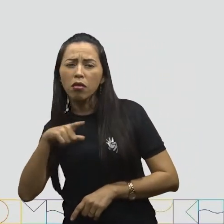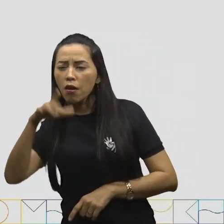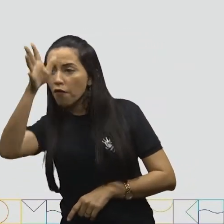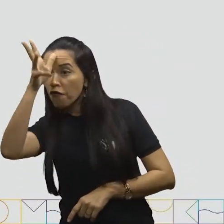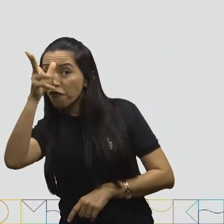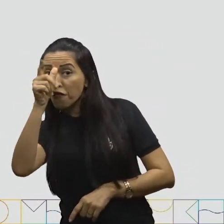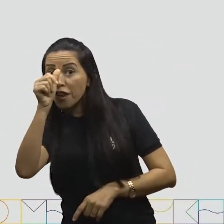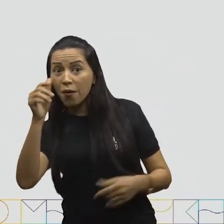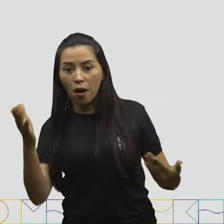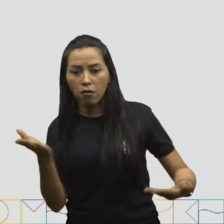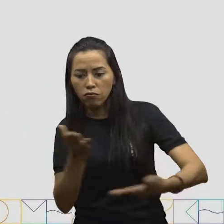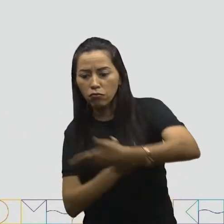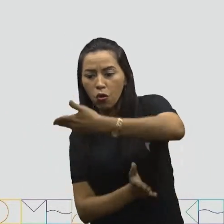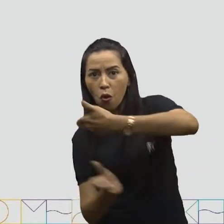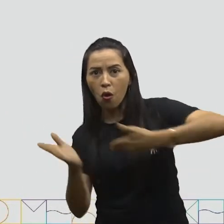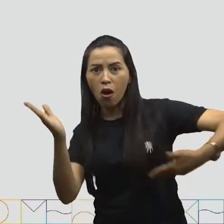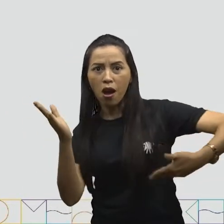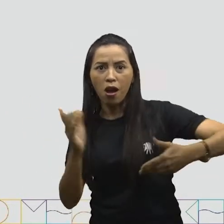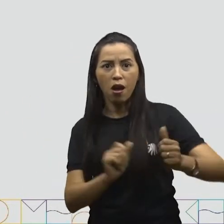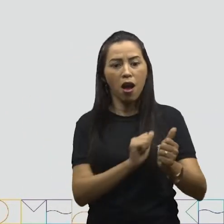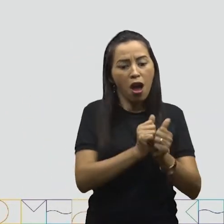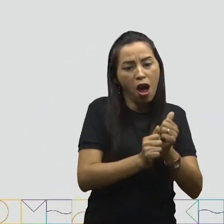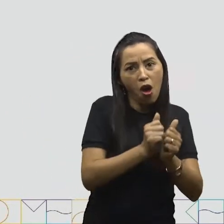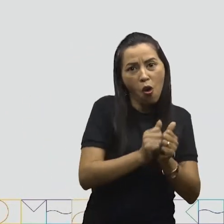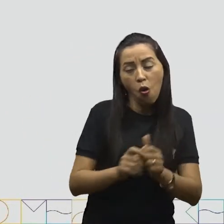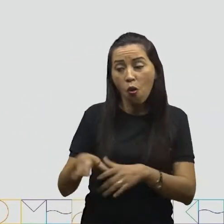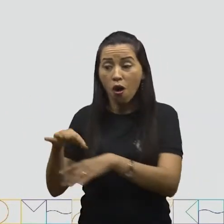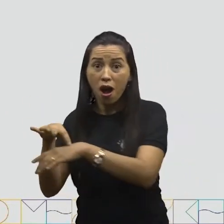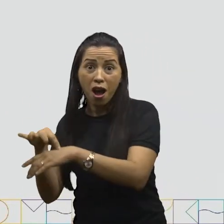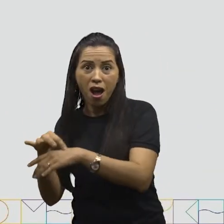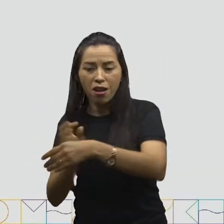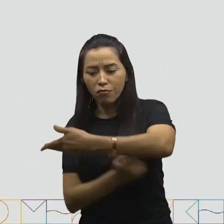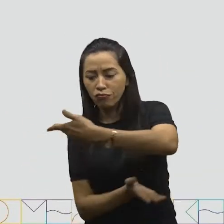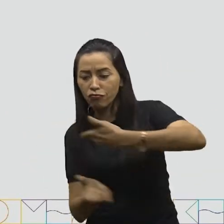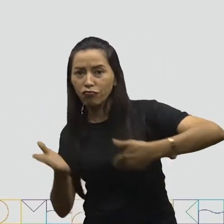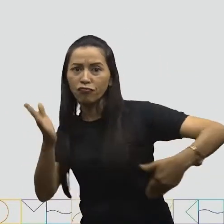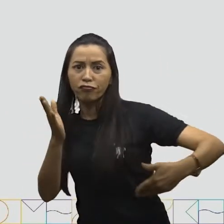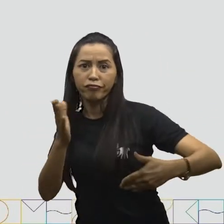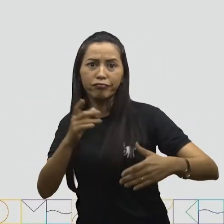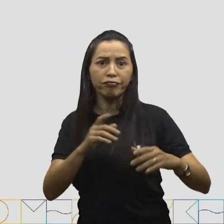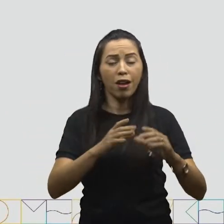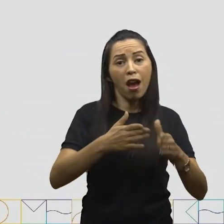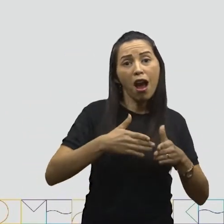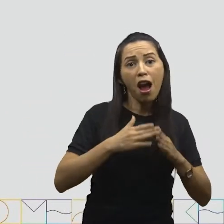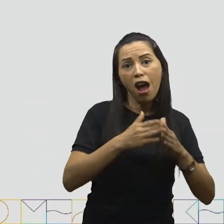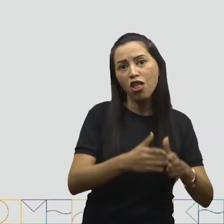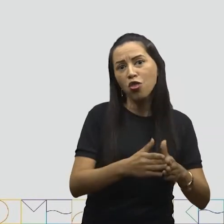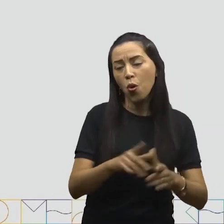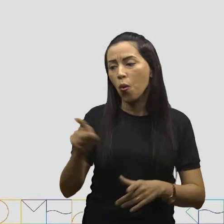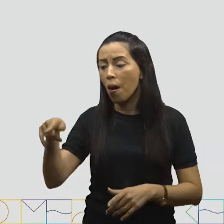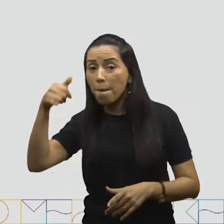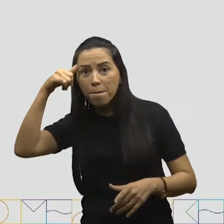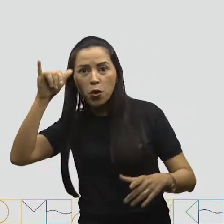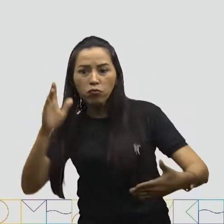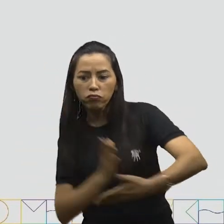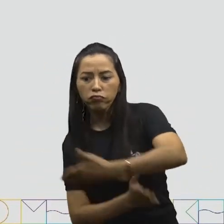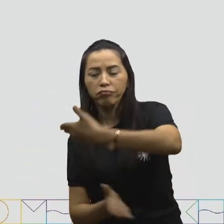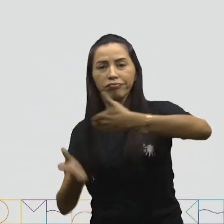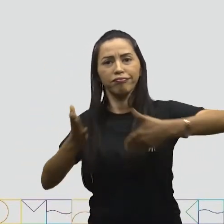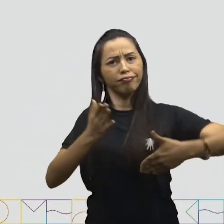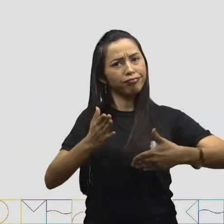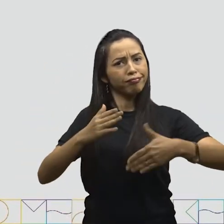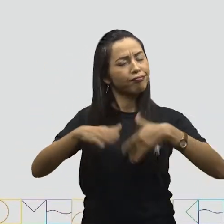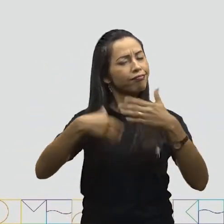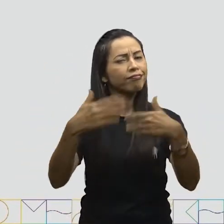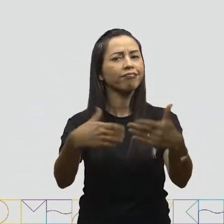arroz por carne, uma canoa por um boi e assim ia. Porém, hoje